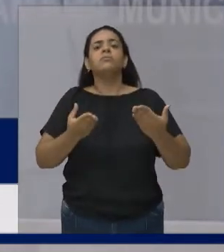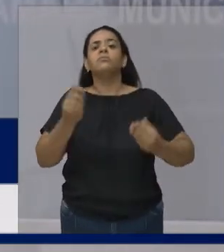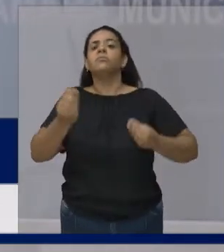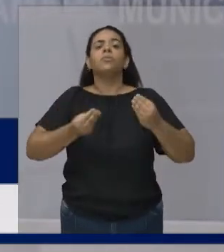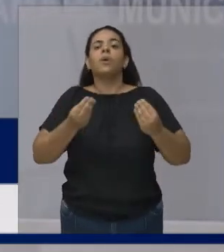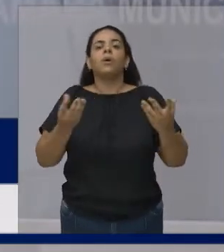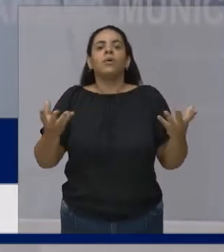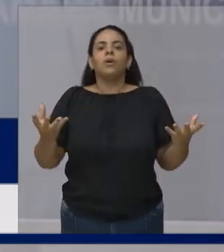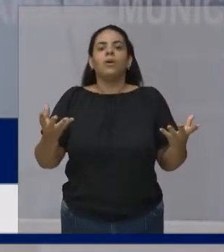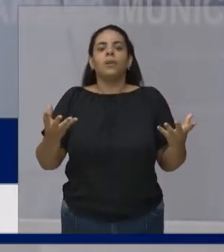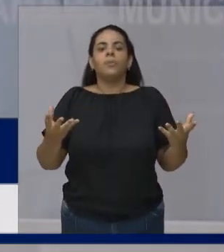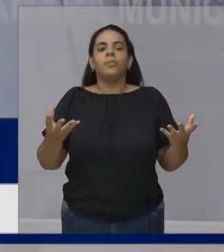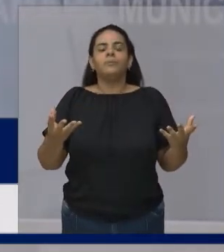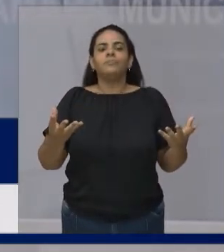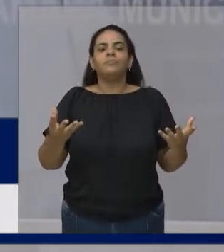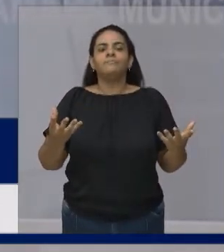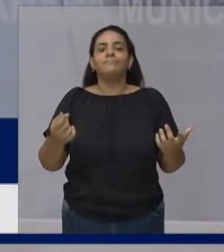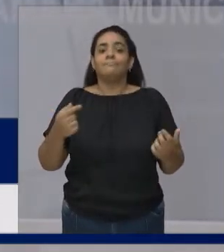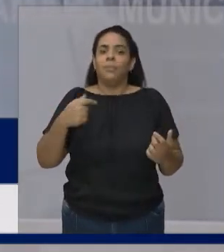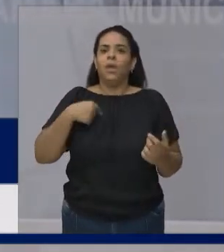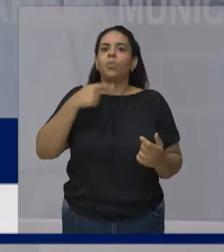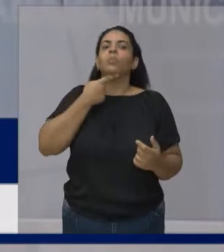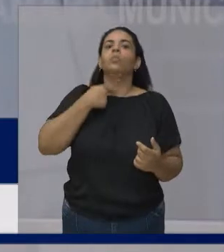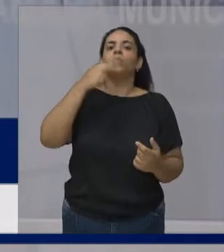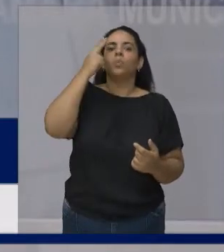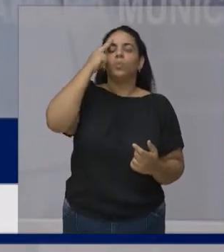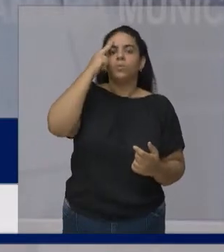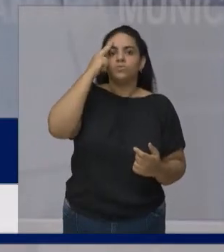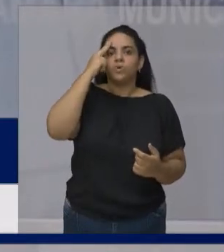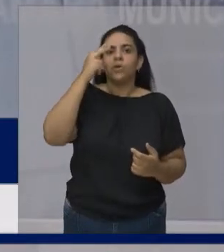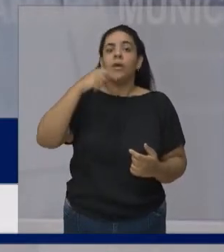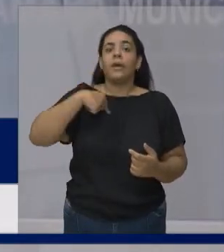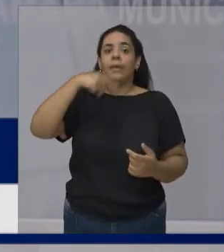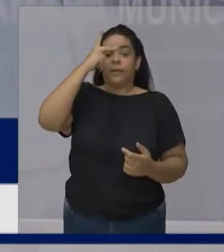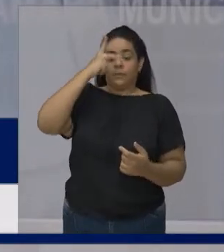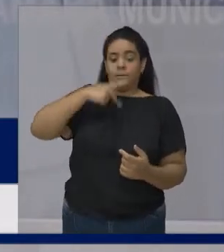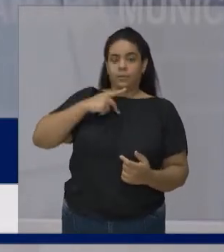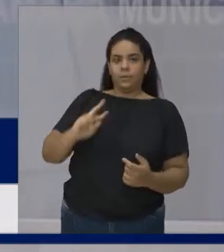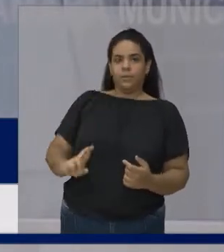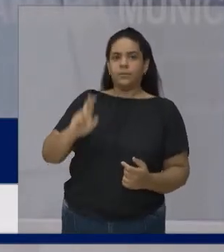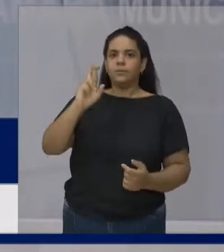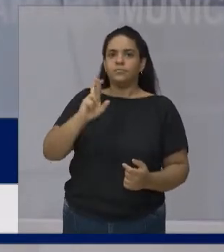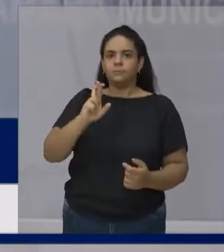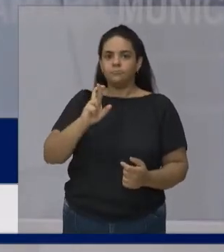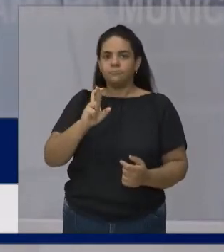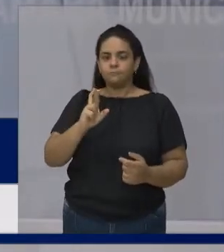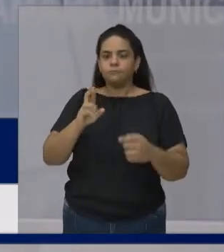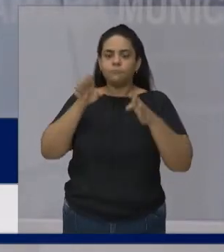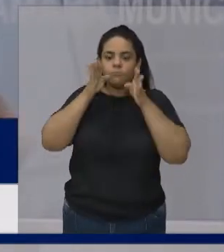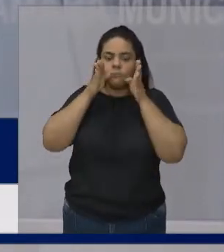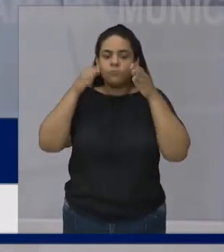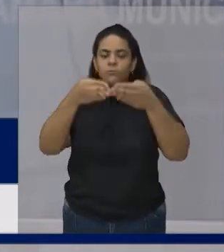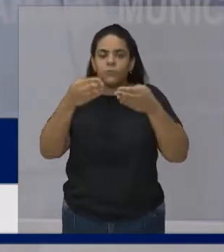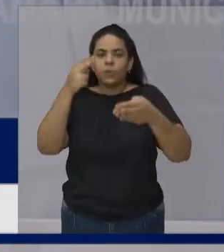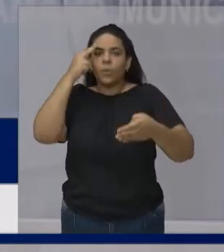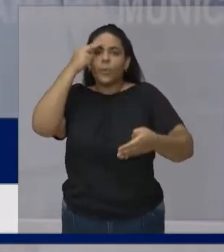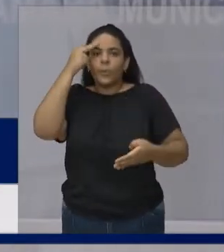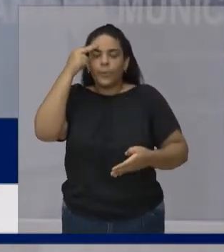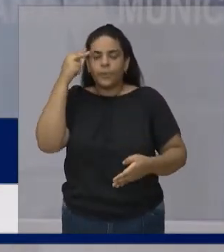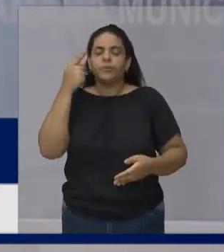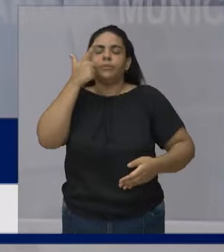Os nossos sonhos Somos nós que construímos Eu acreditei Que era possível Eu fui em busca